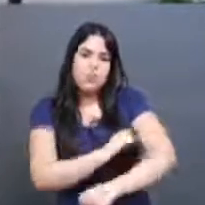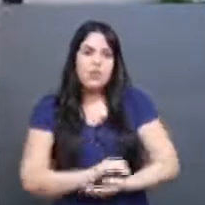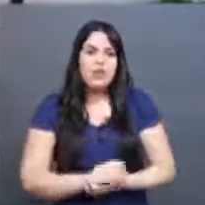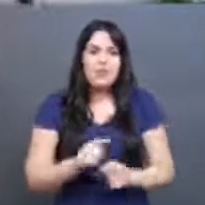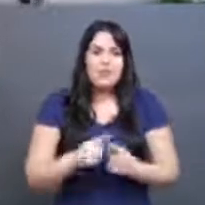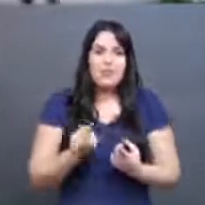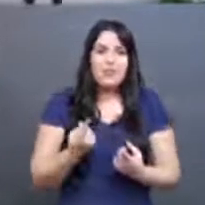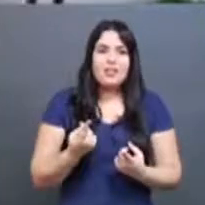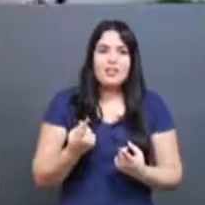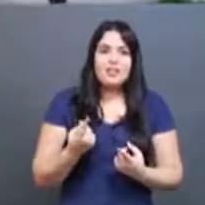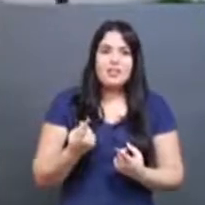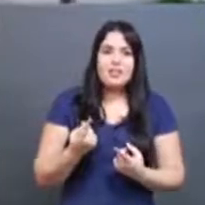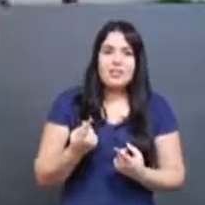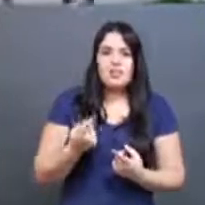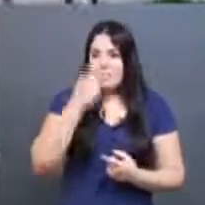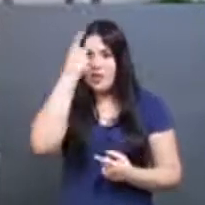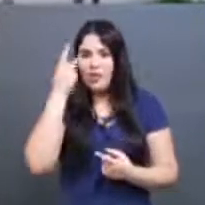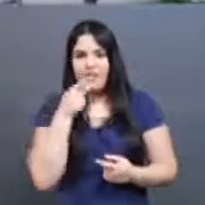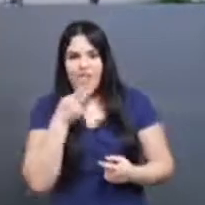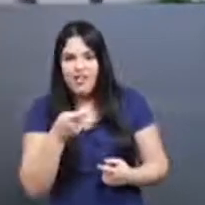acho que não deveria tratar dessa forma.